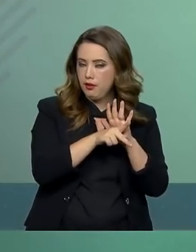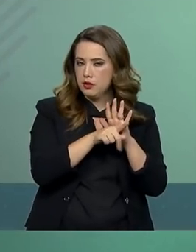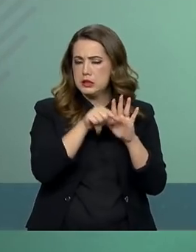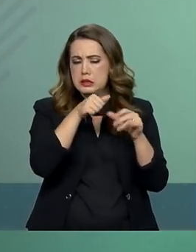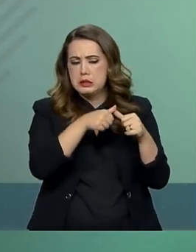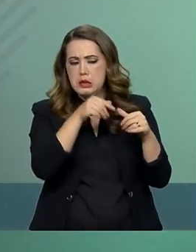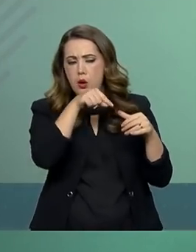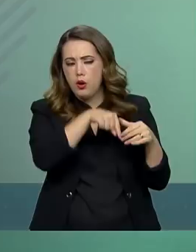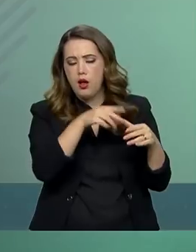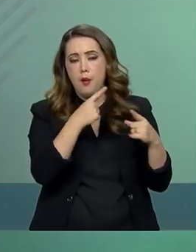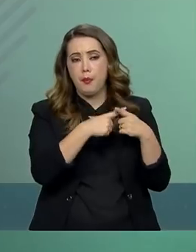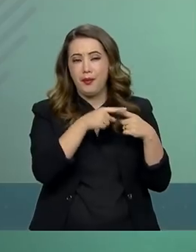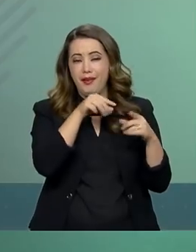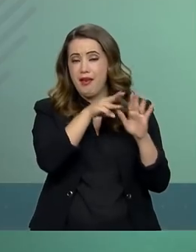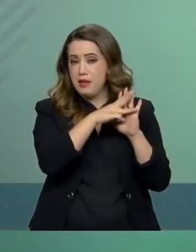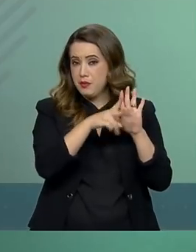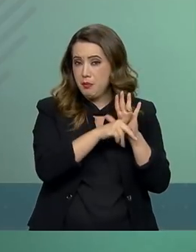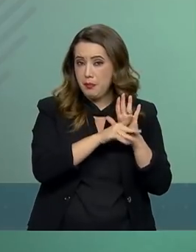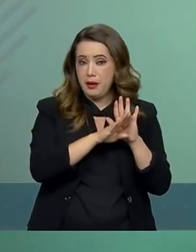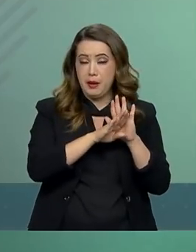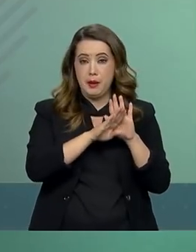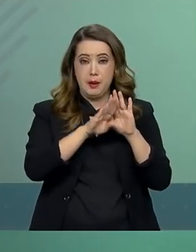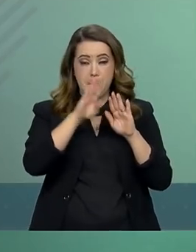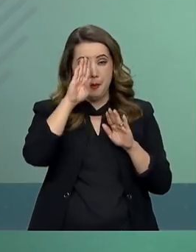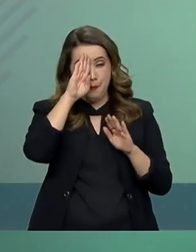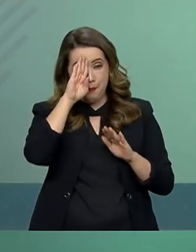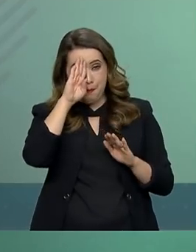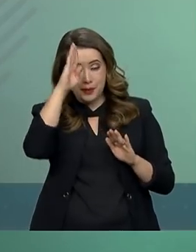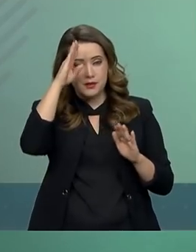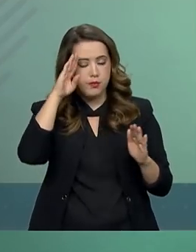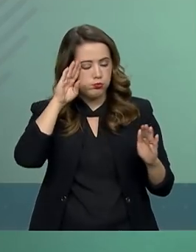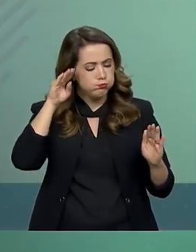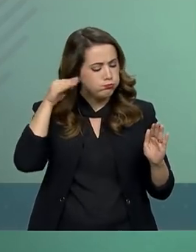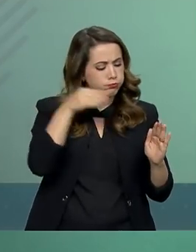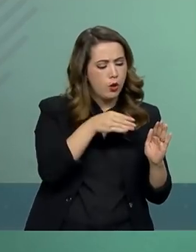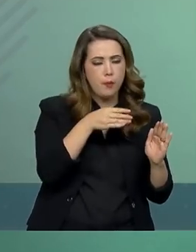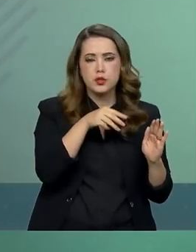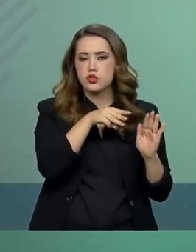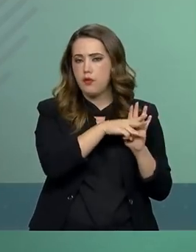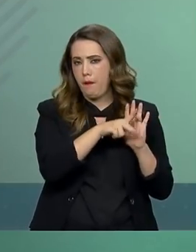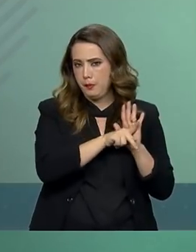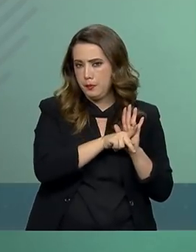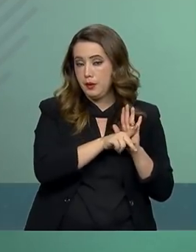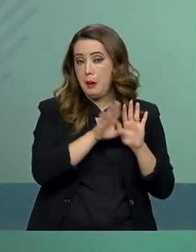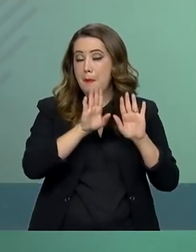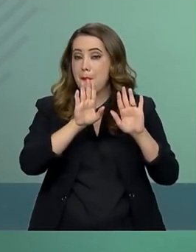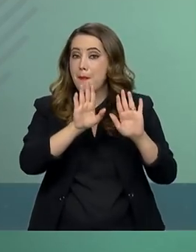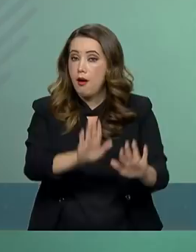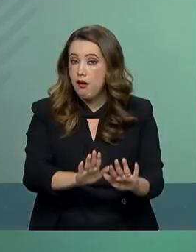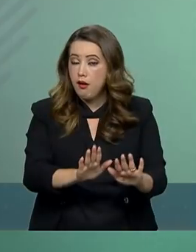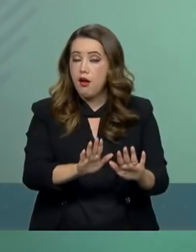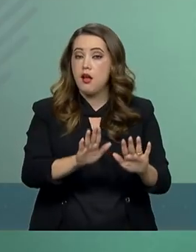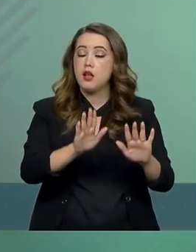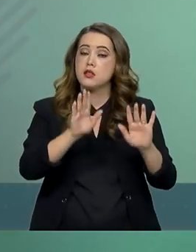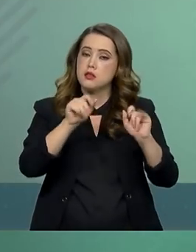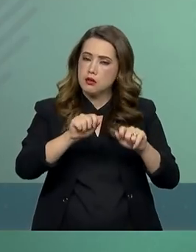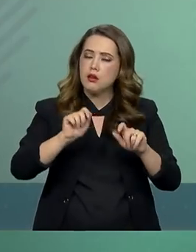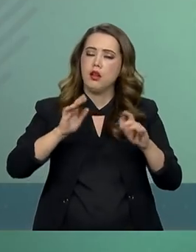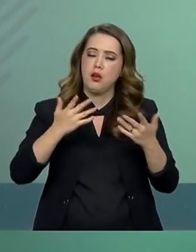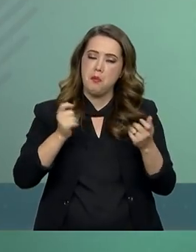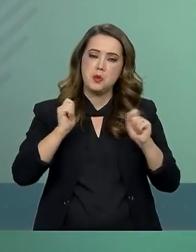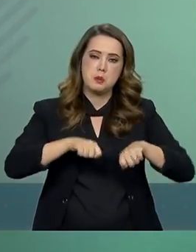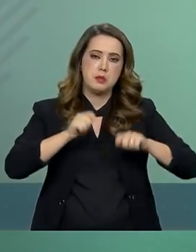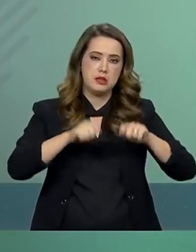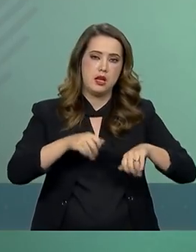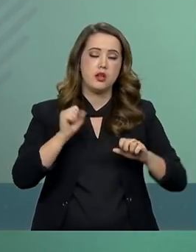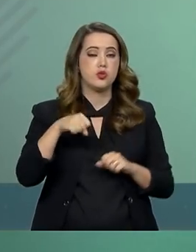consideradas prioritadas para ele no momento. não obstante está aberta uma sinalização clara de que o governo